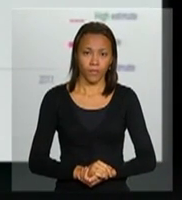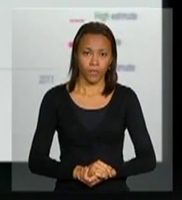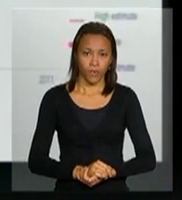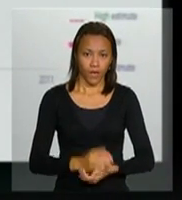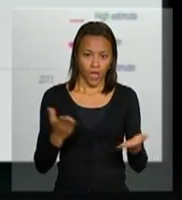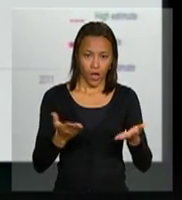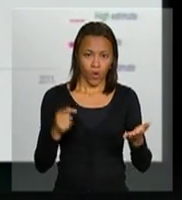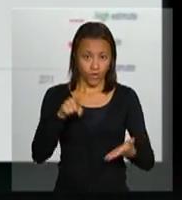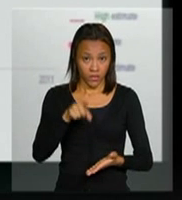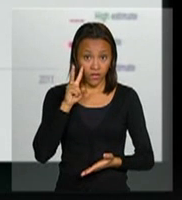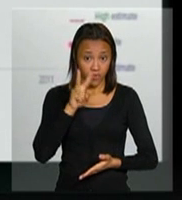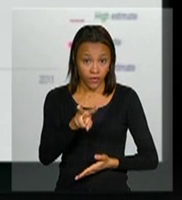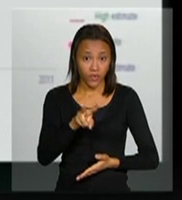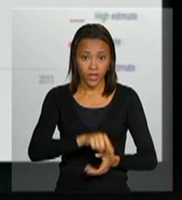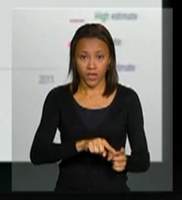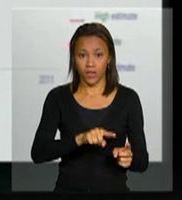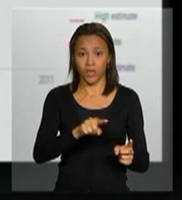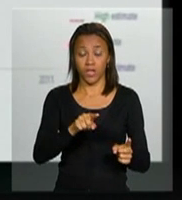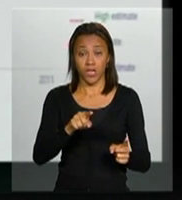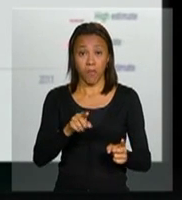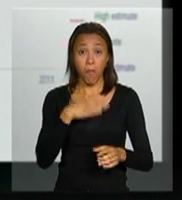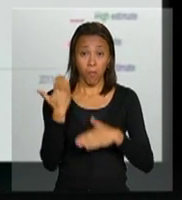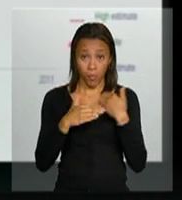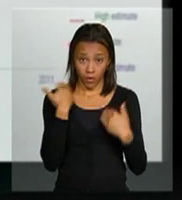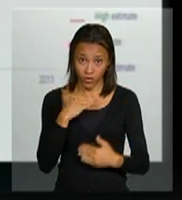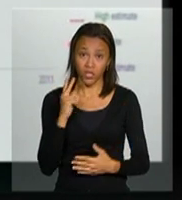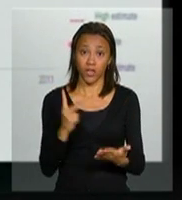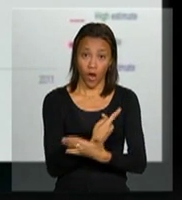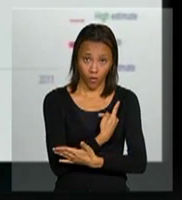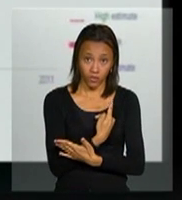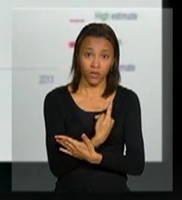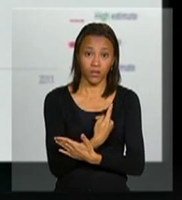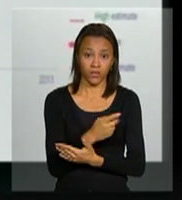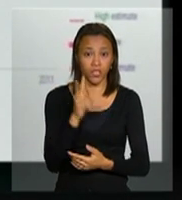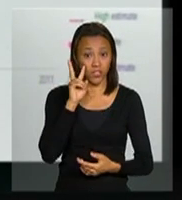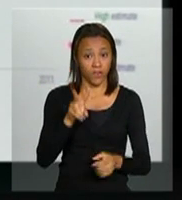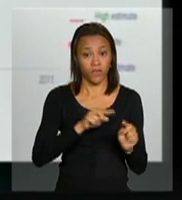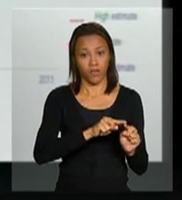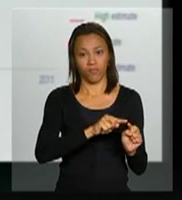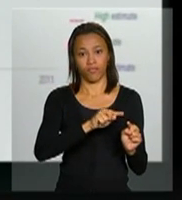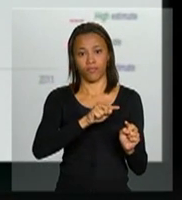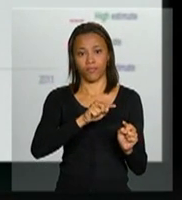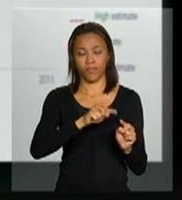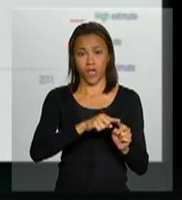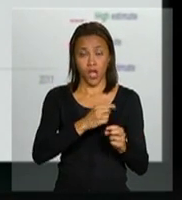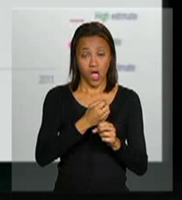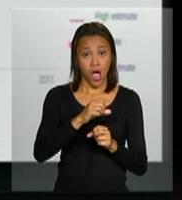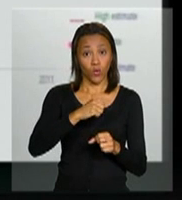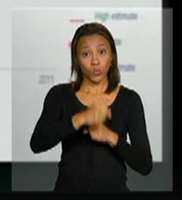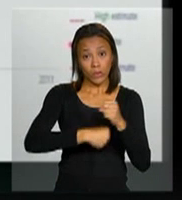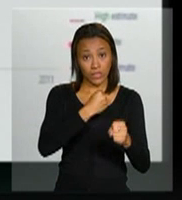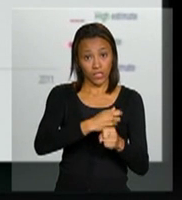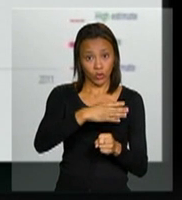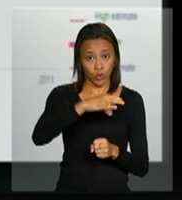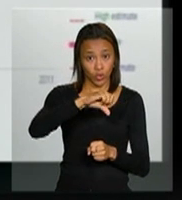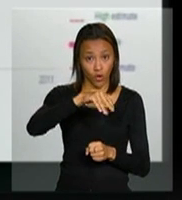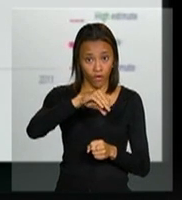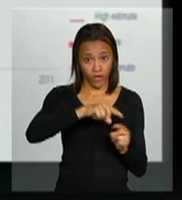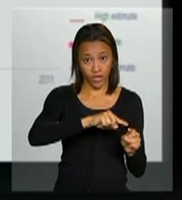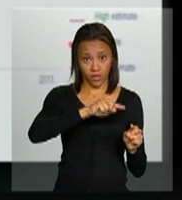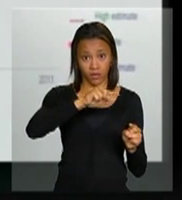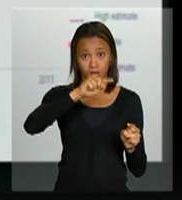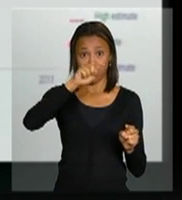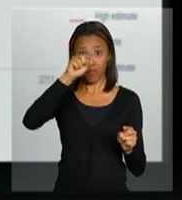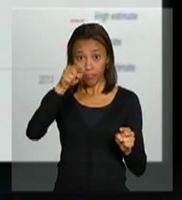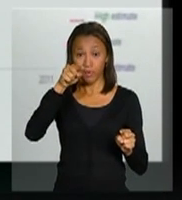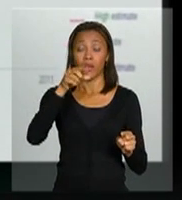do ponto de vista global, em termos de óbitos, nós verificamos uma curva ascendente no início dos anos 90 e um pico em